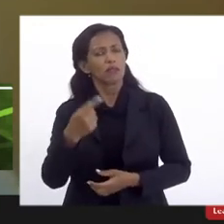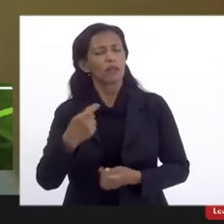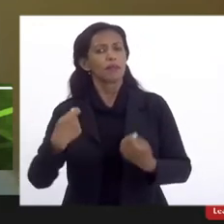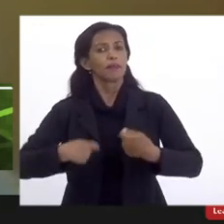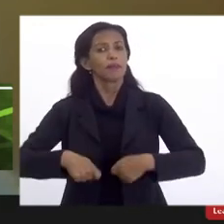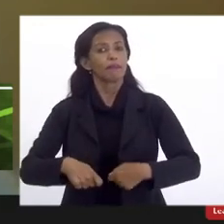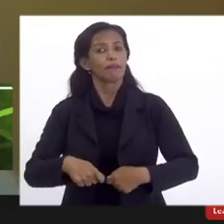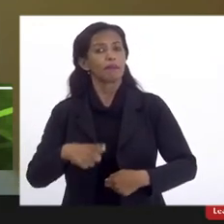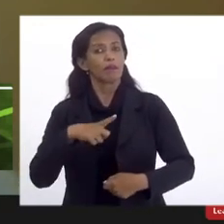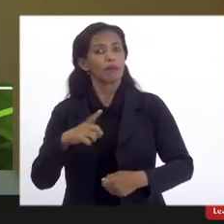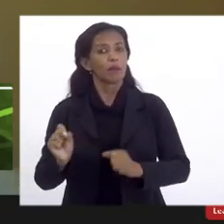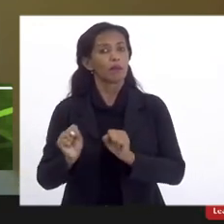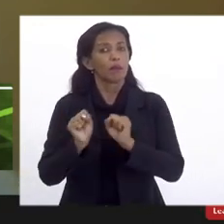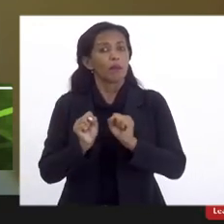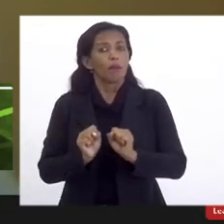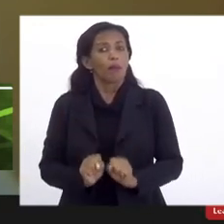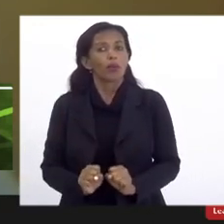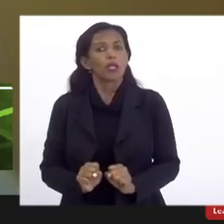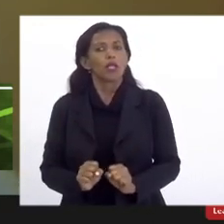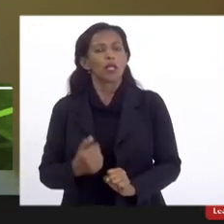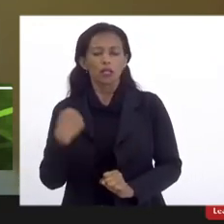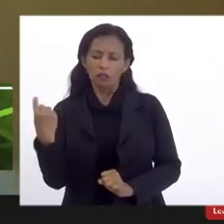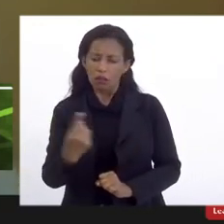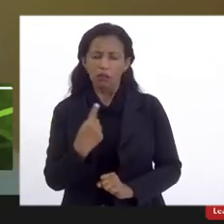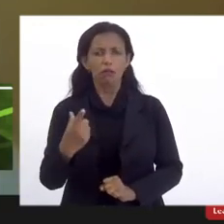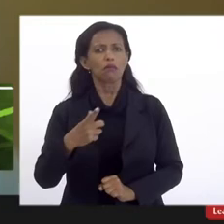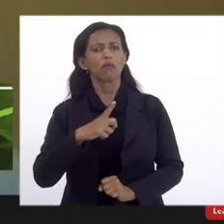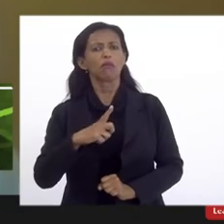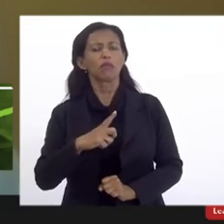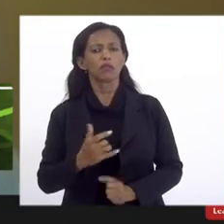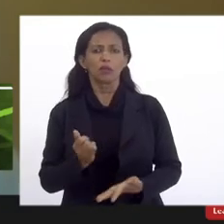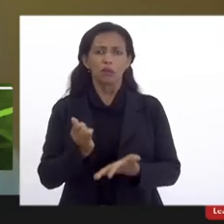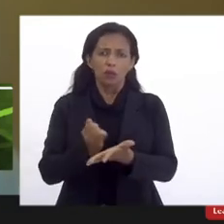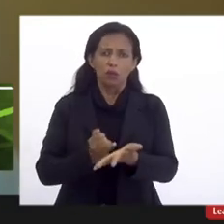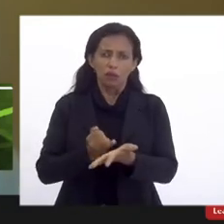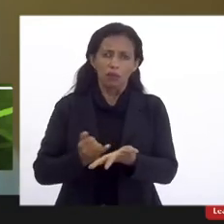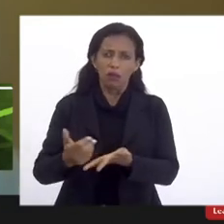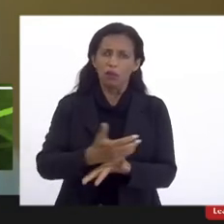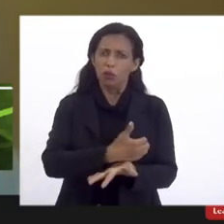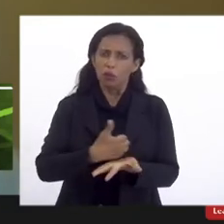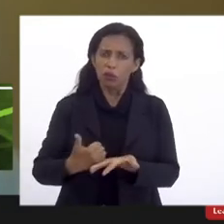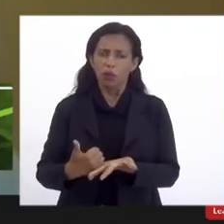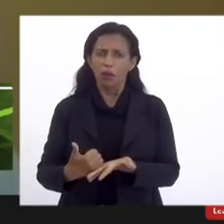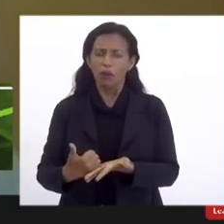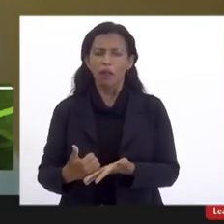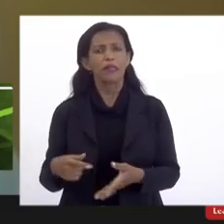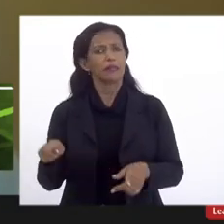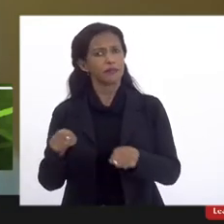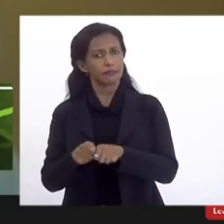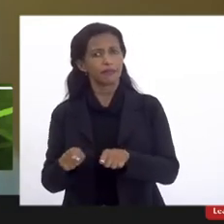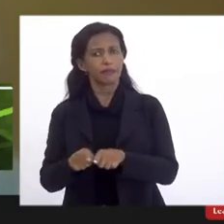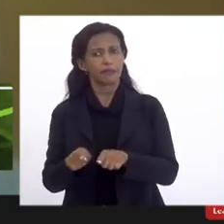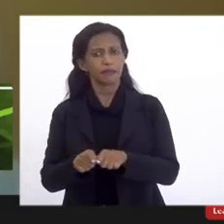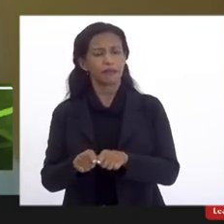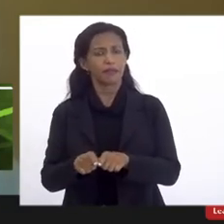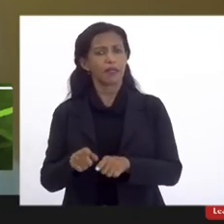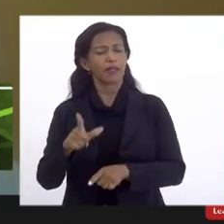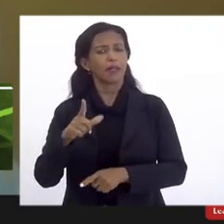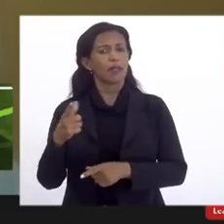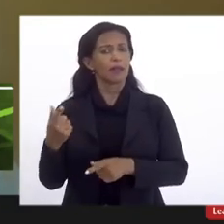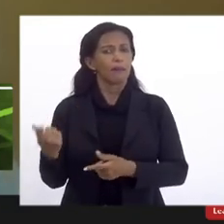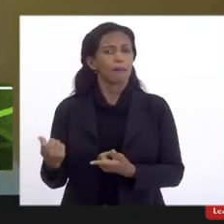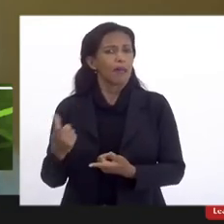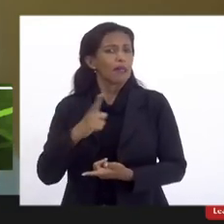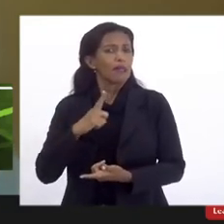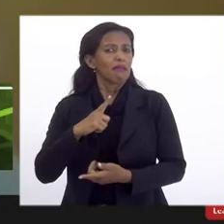esse poder financeiro, nós temos essa receita e minimamente para que haja uma